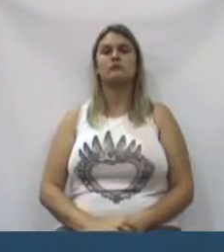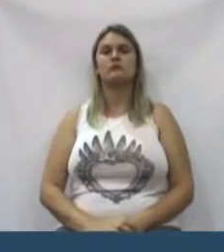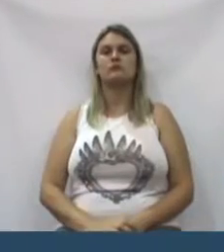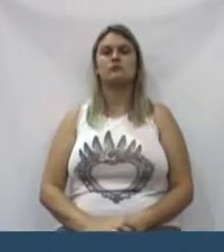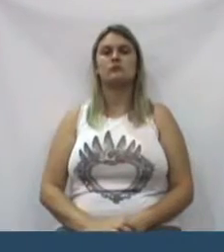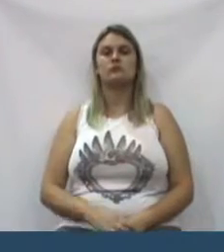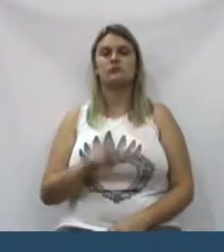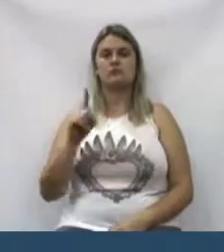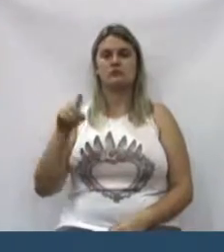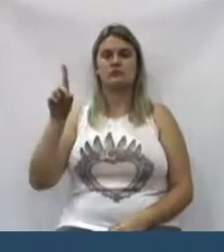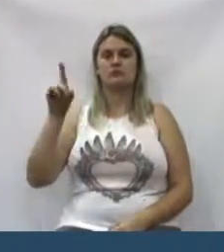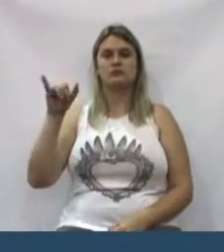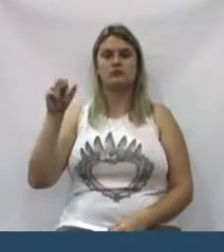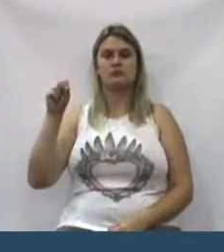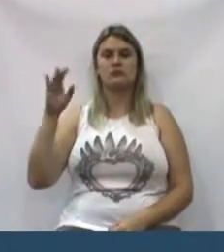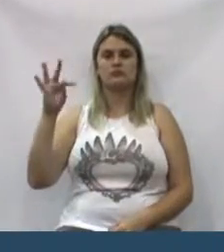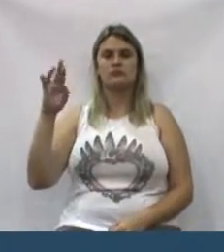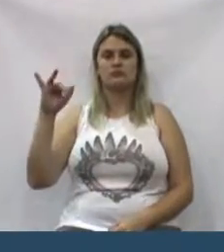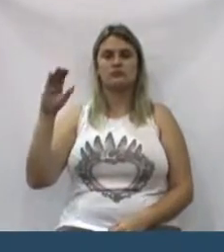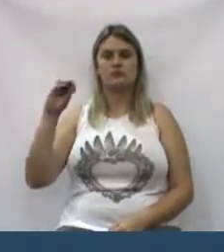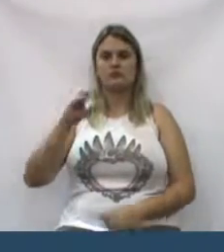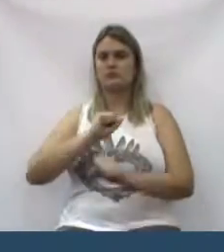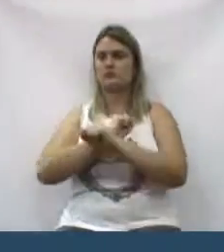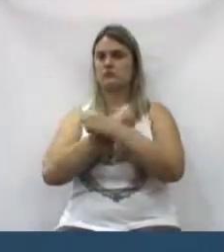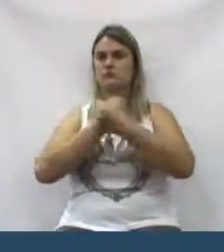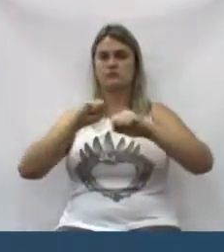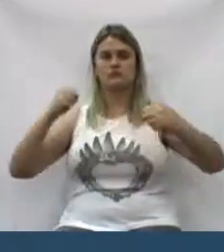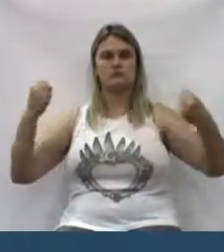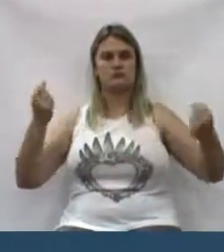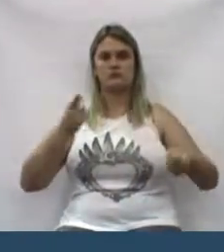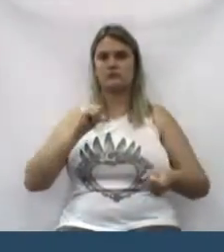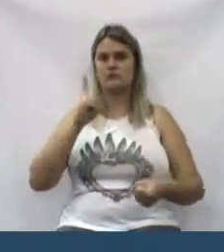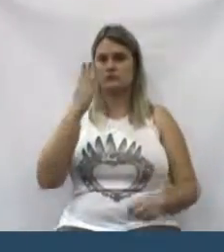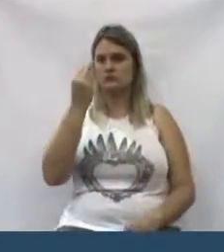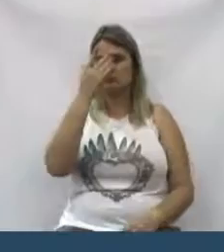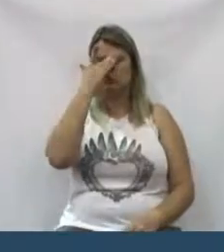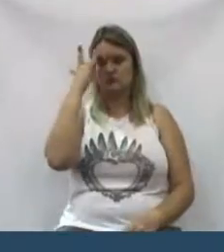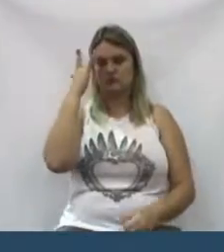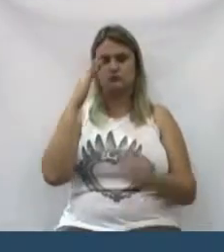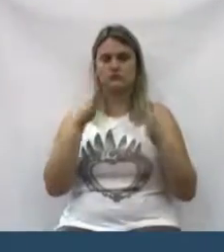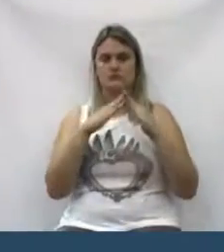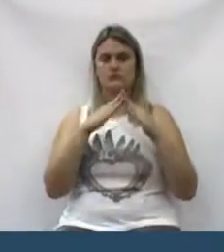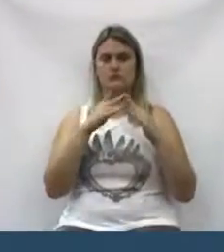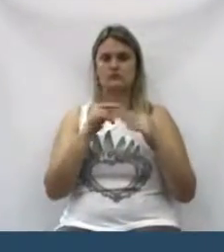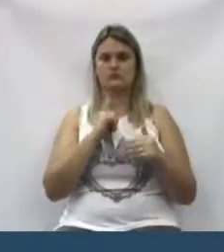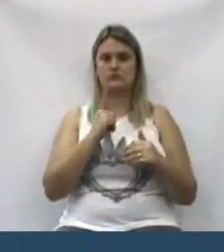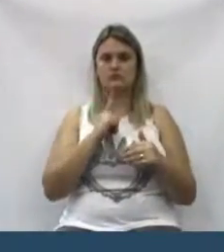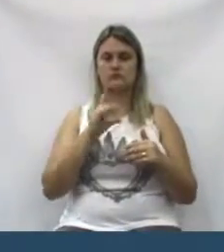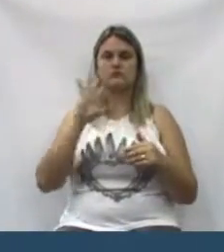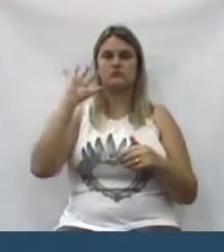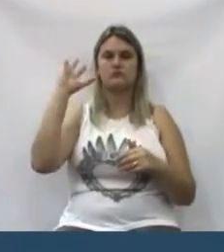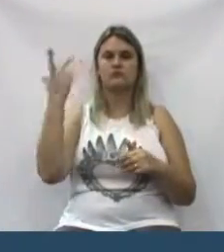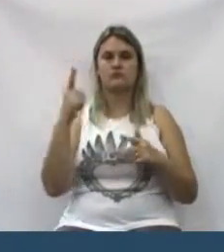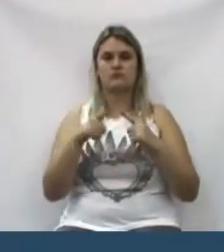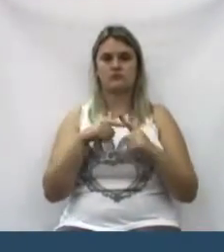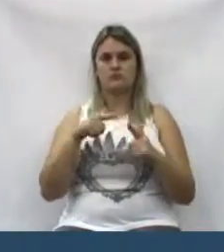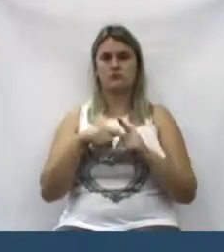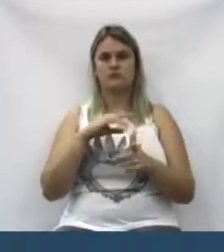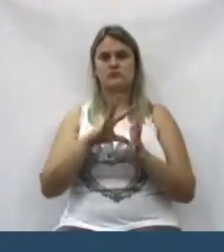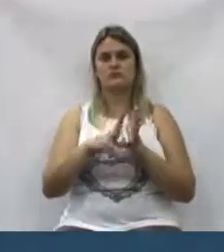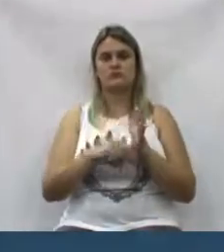que é um distrito hoje. E nós estamos vendo todo dia o número de assalto